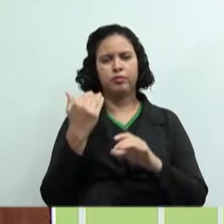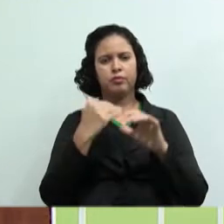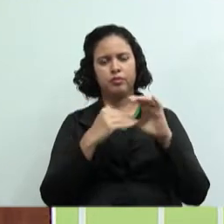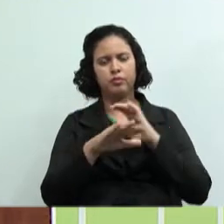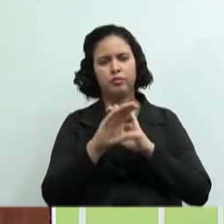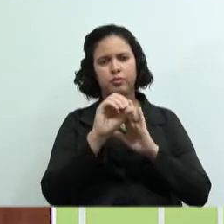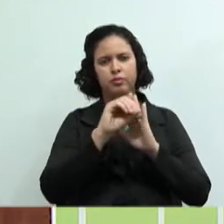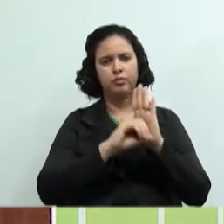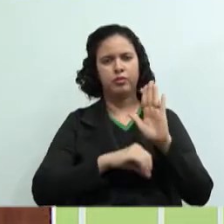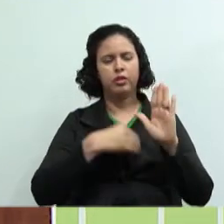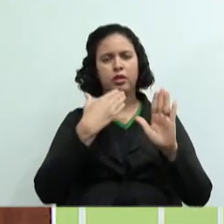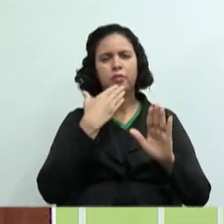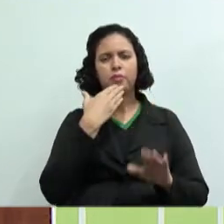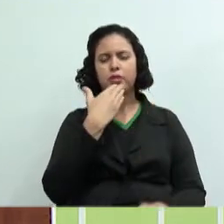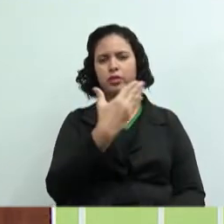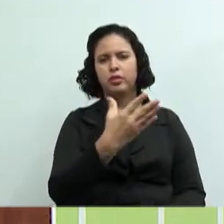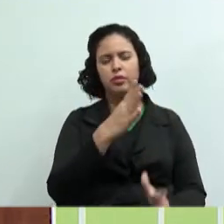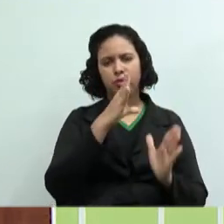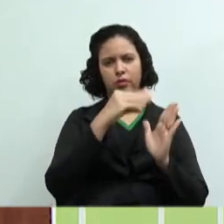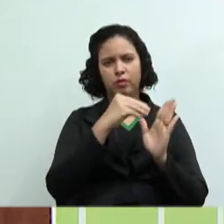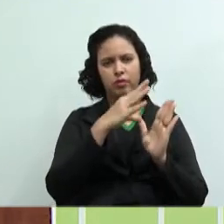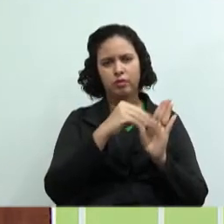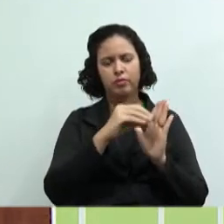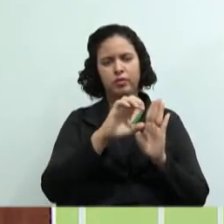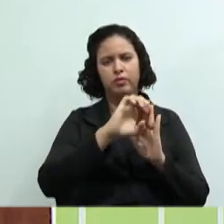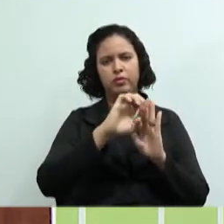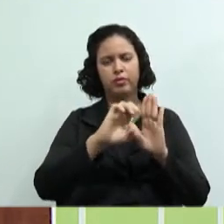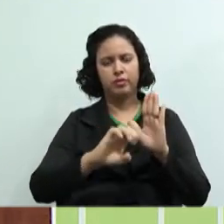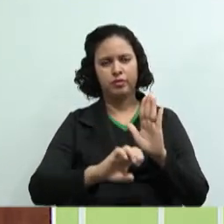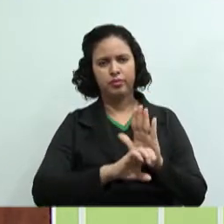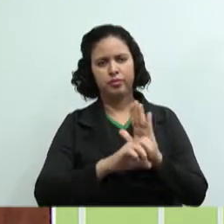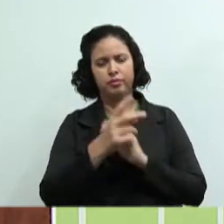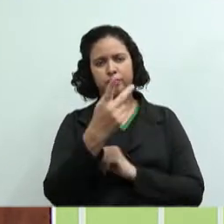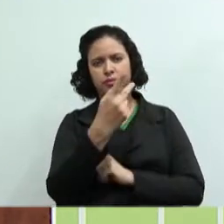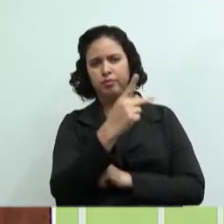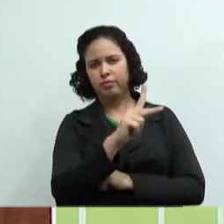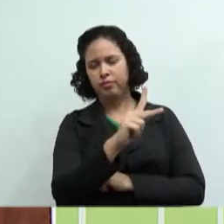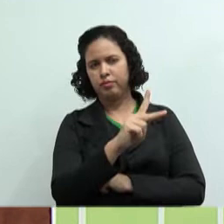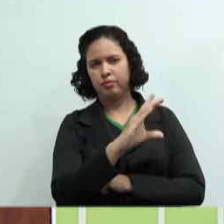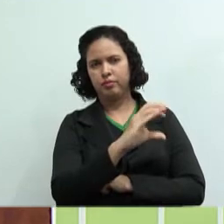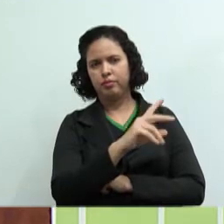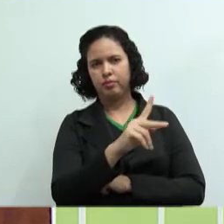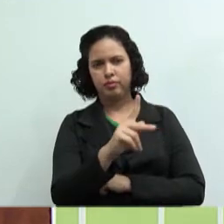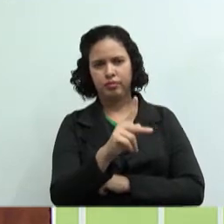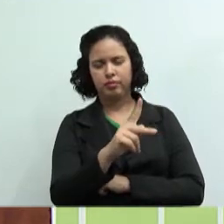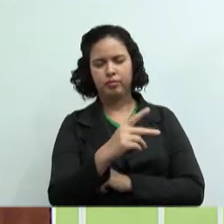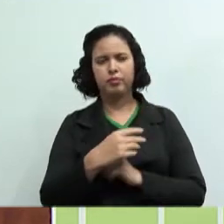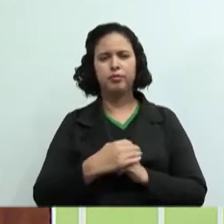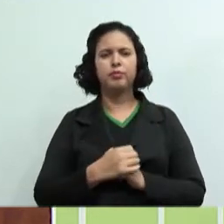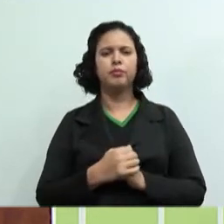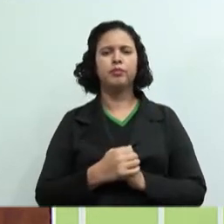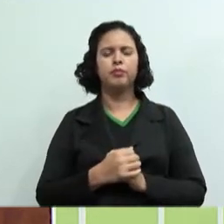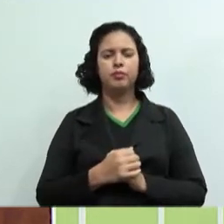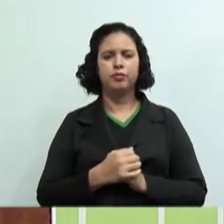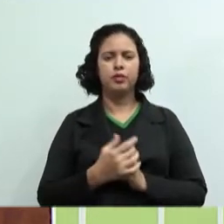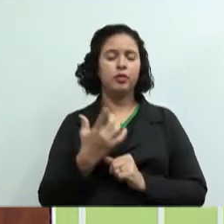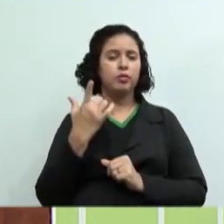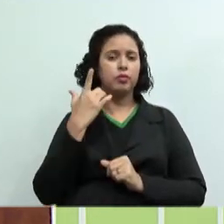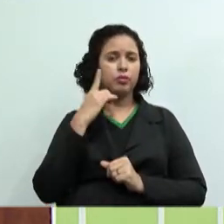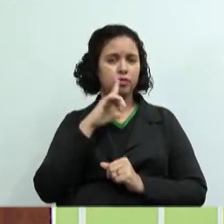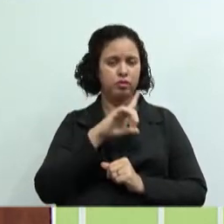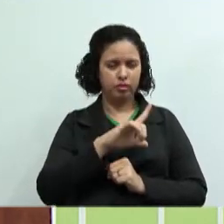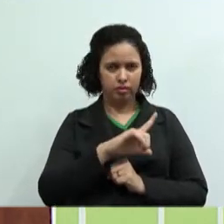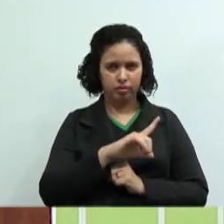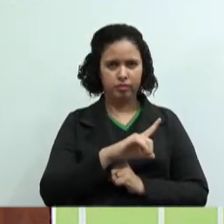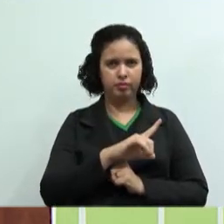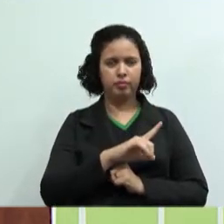solicitando cópia do estatuto da cooperativa. Feito isso, assim que vocês conseguirem, aí vocês